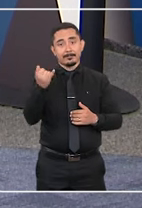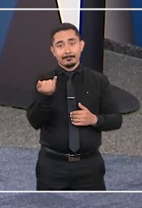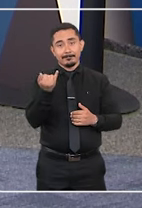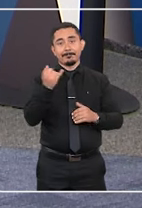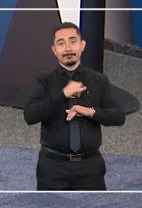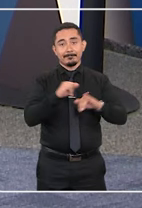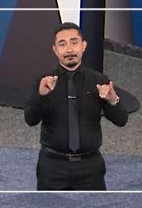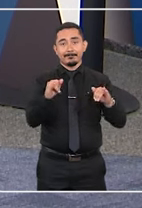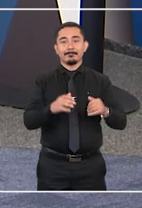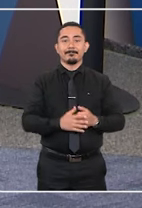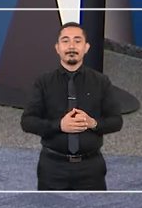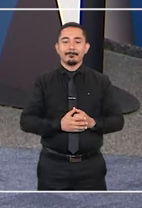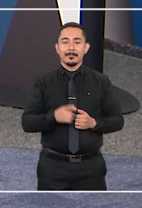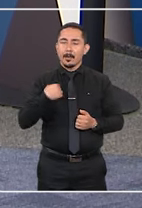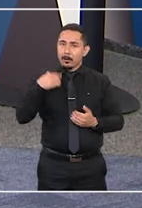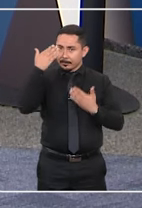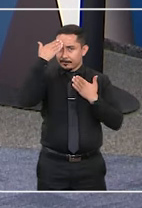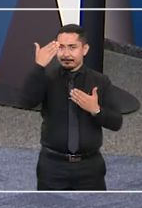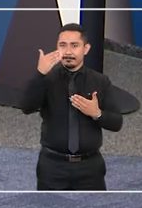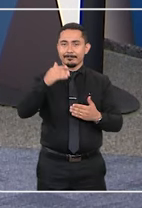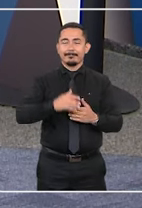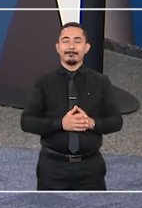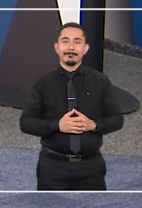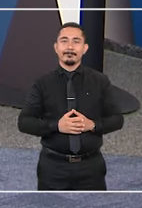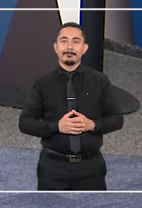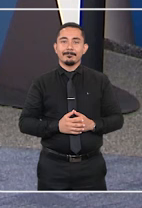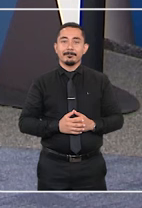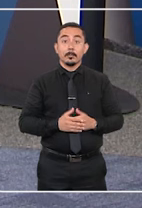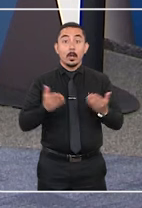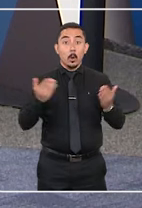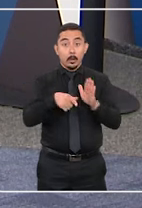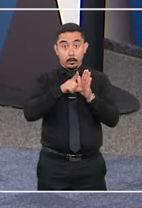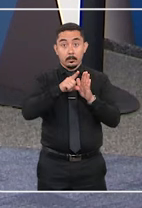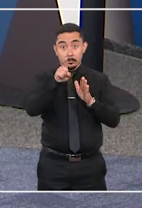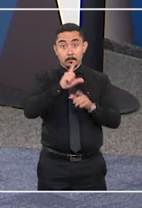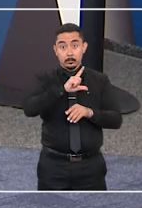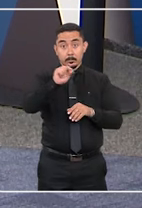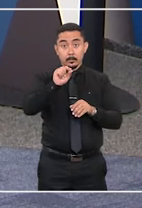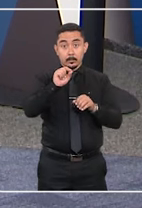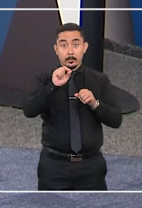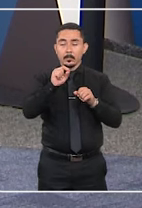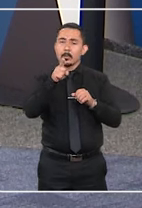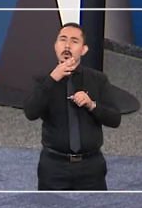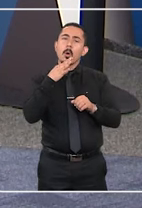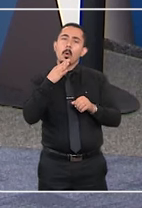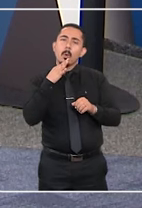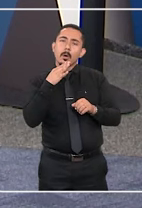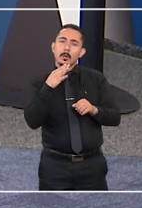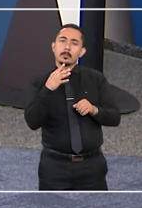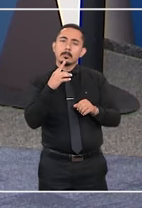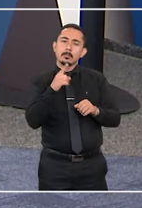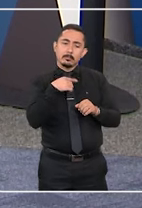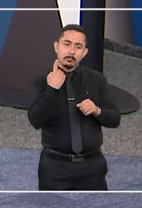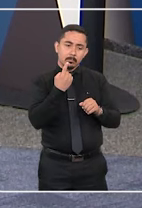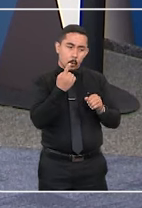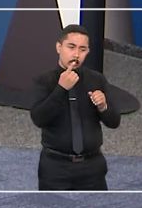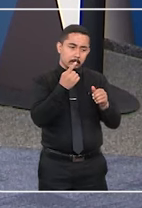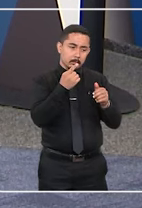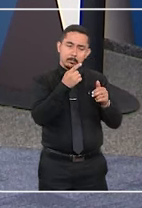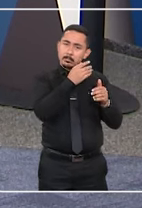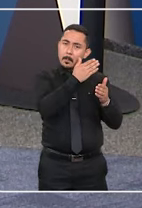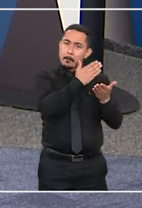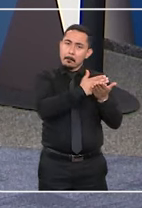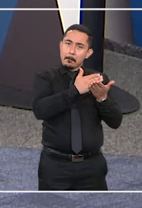aqui no STJ Notícias. Eu que agradeço, Kátia. Até a próxima. Agora, Jaffer, antes de você sair, você conhece a nossa série